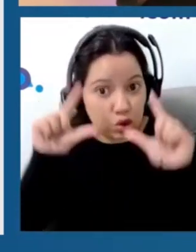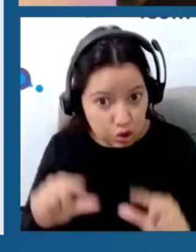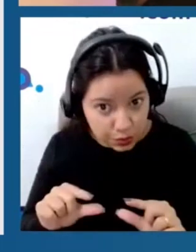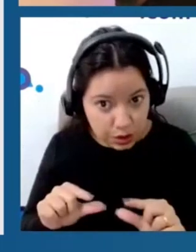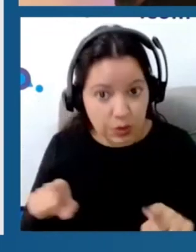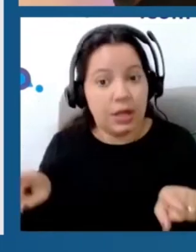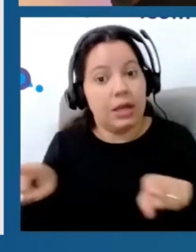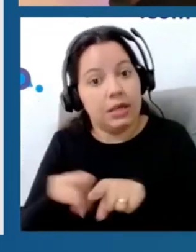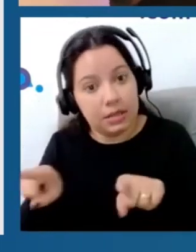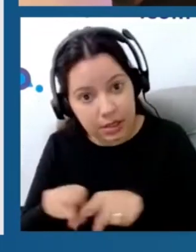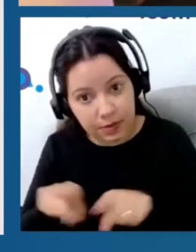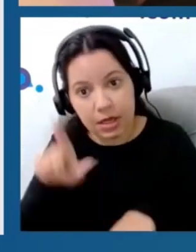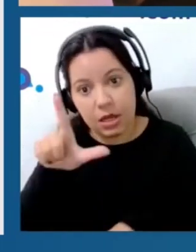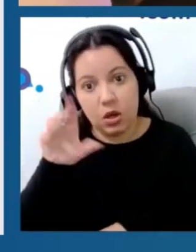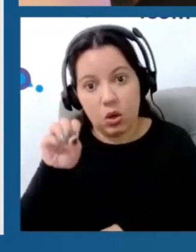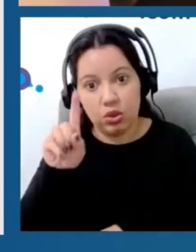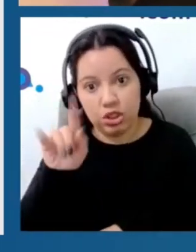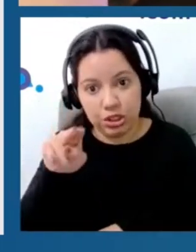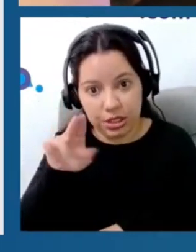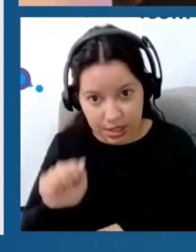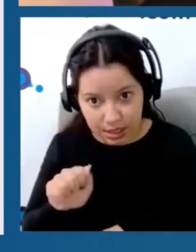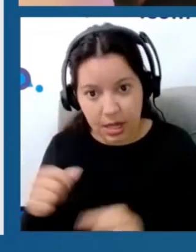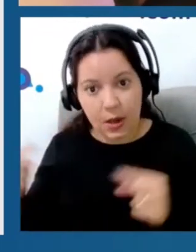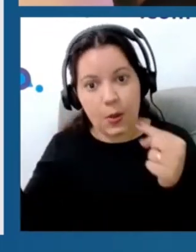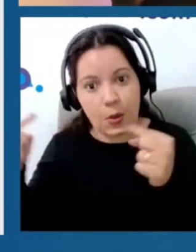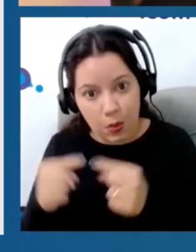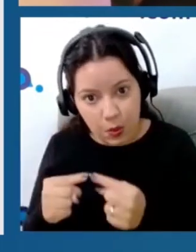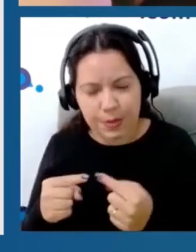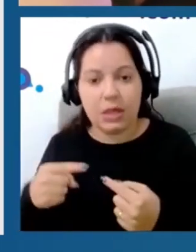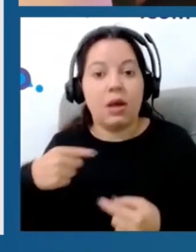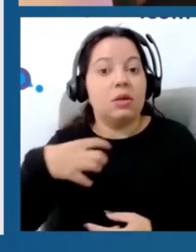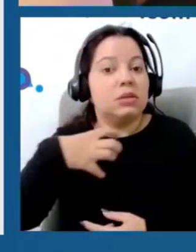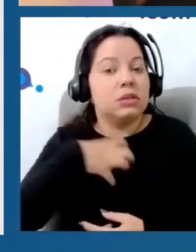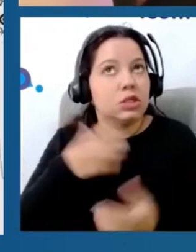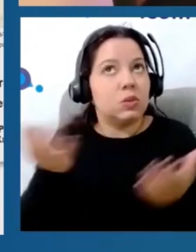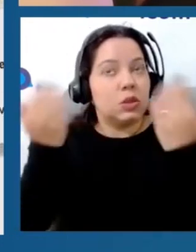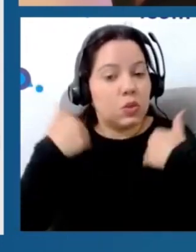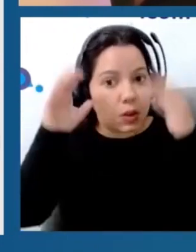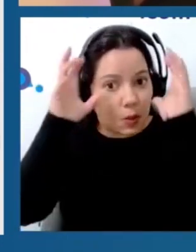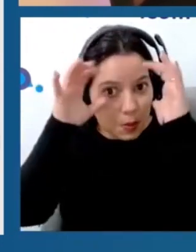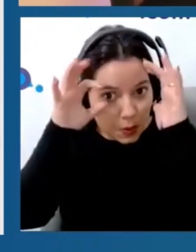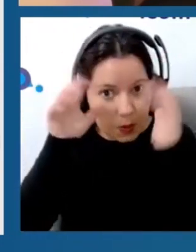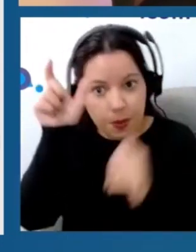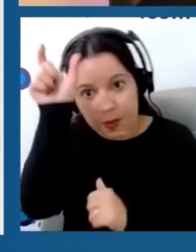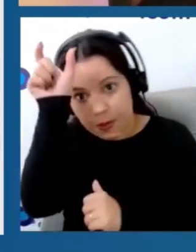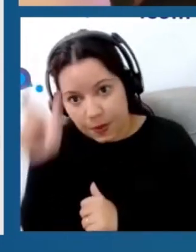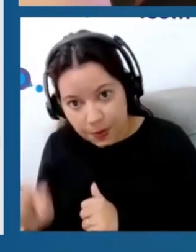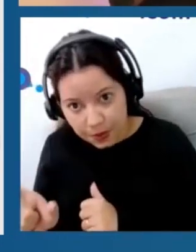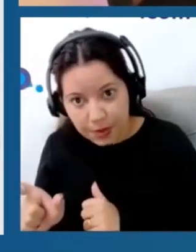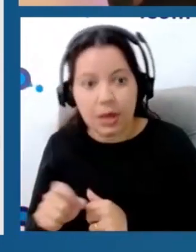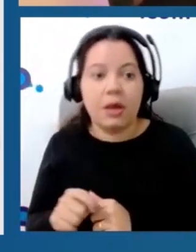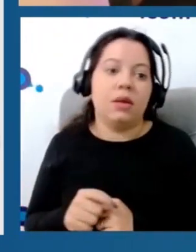e também da alodinia, e isso está relacionado a uma diminuição da sensibilização neural, tanto periférica quanto central, e isso